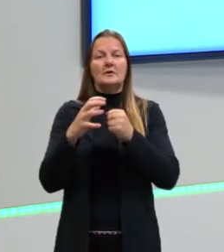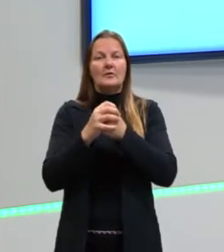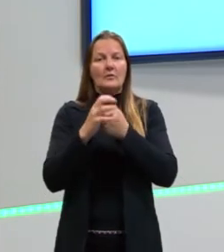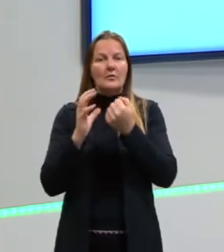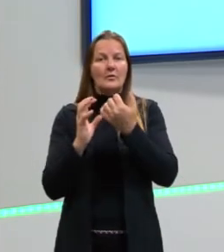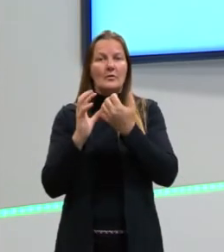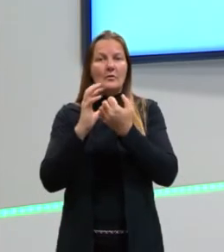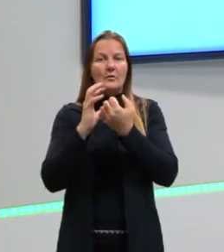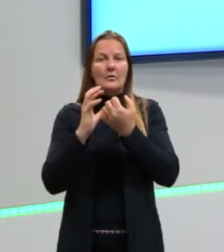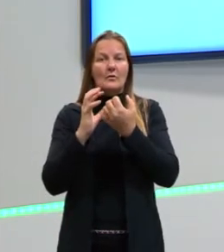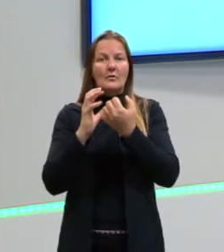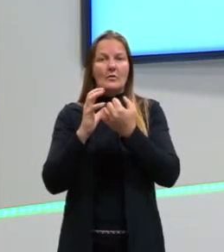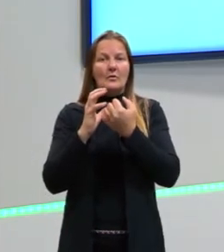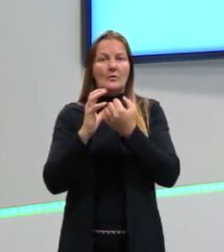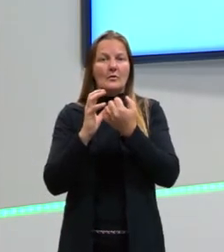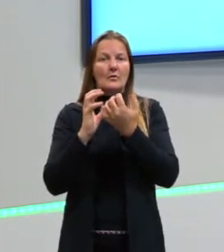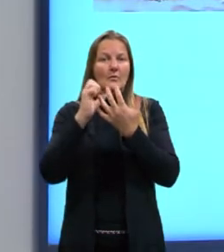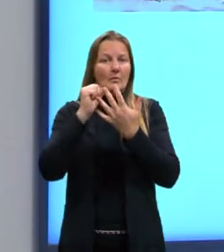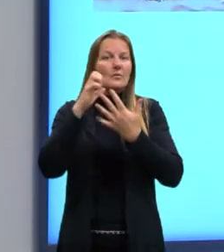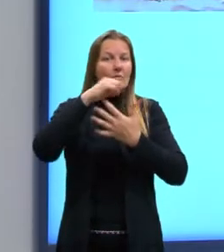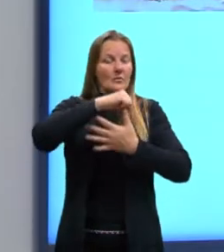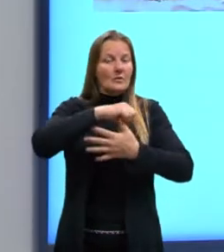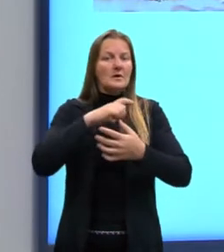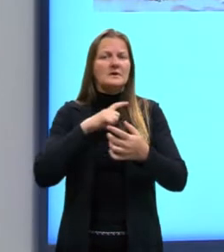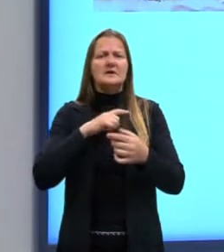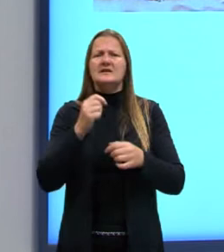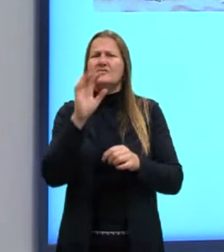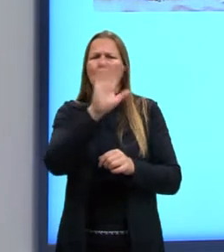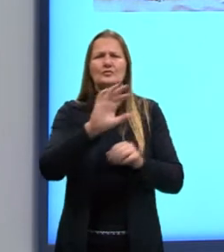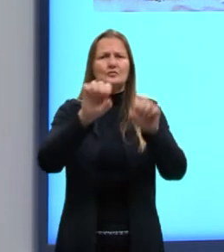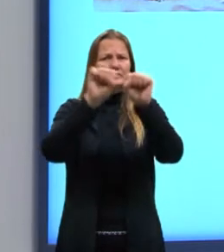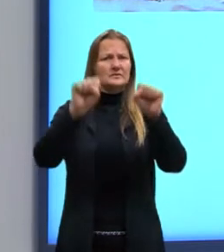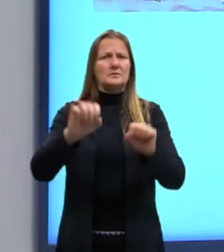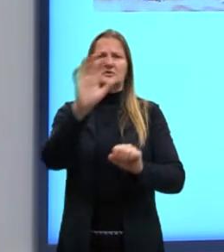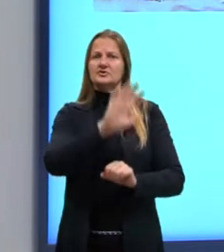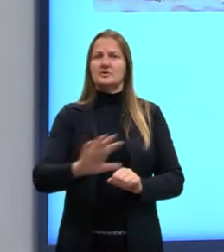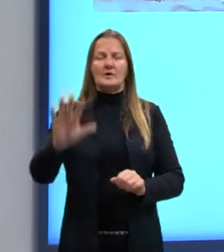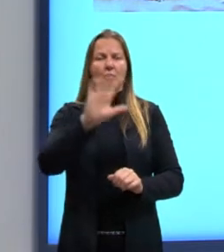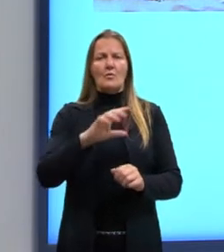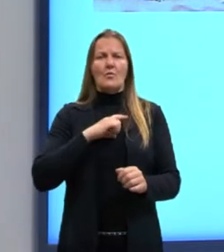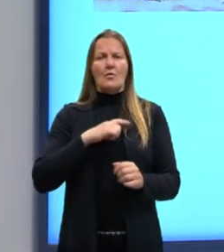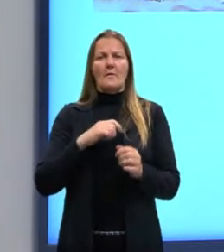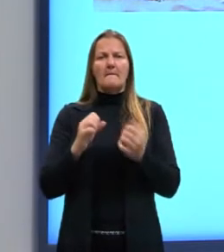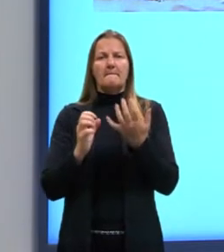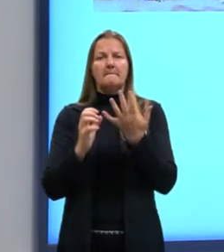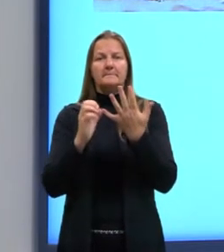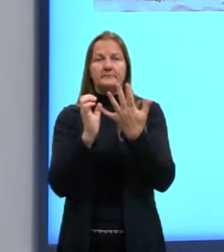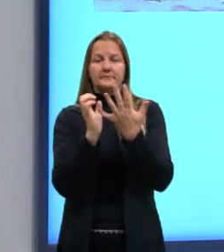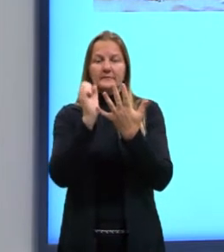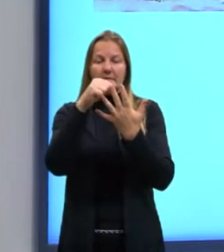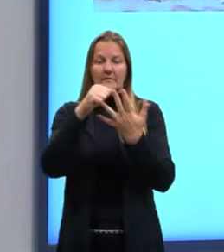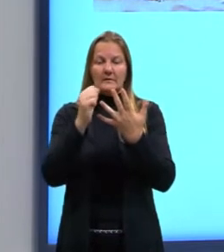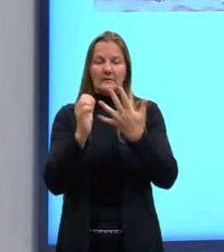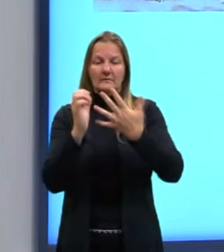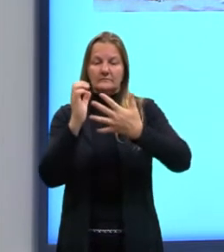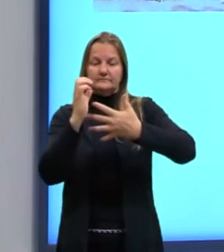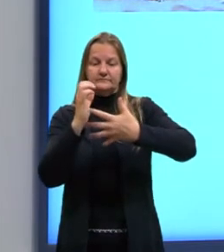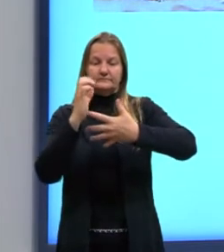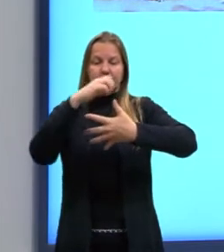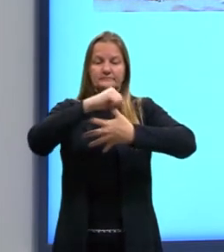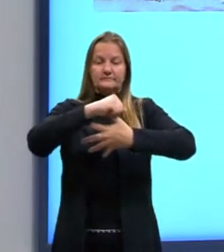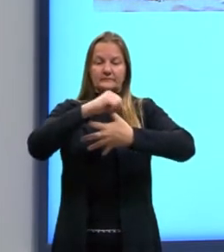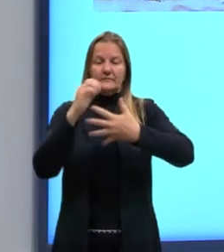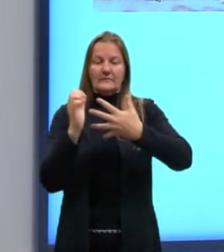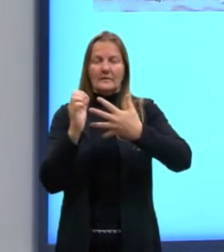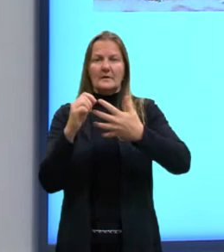ecossistema. Então, o consumidor primário, ele vai se alimentar do produtor de uma planta, por